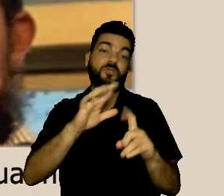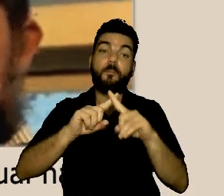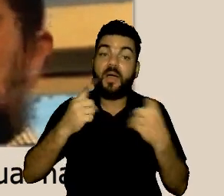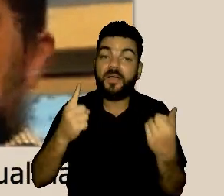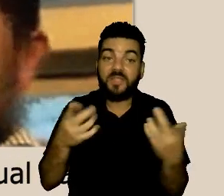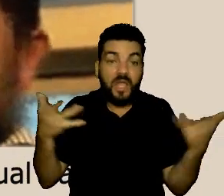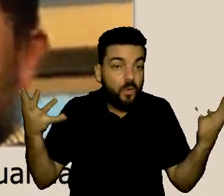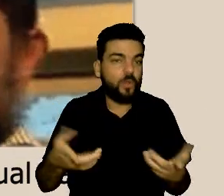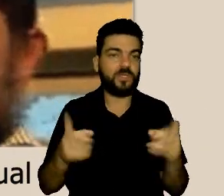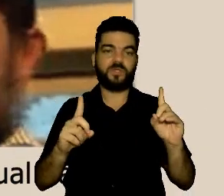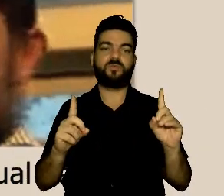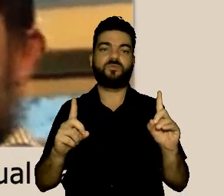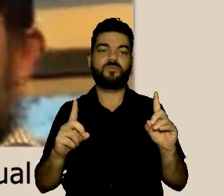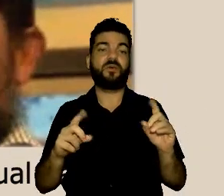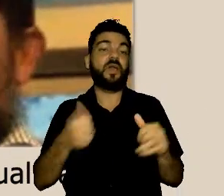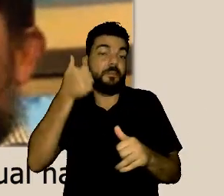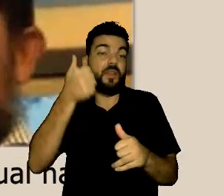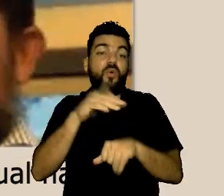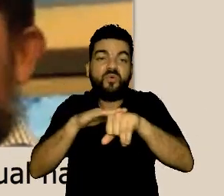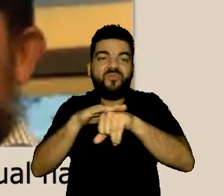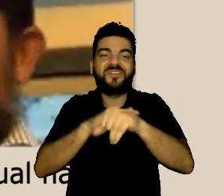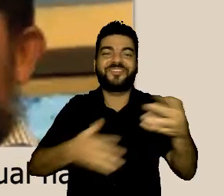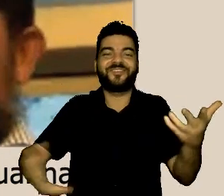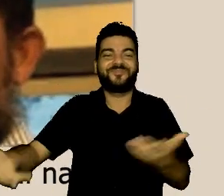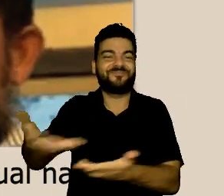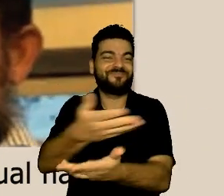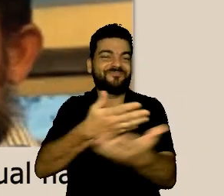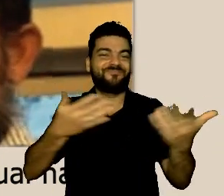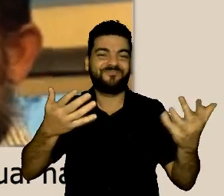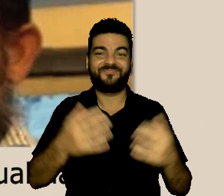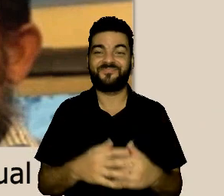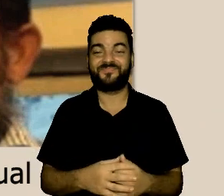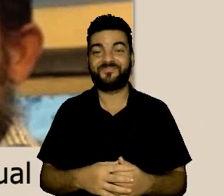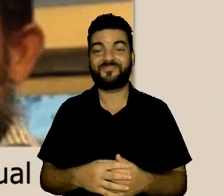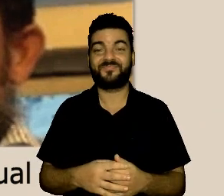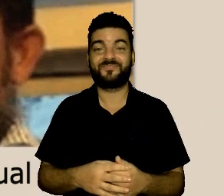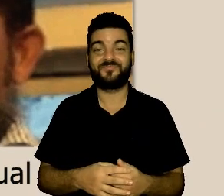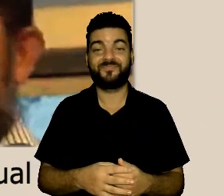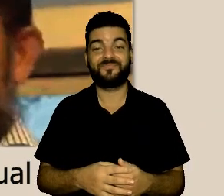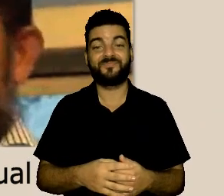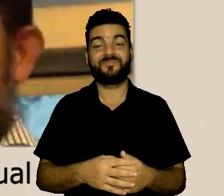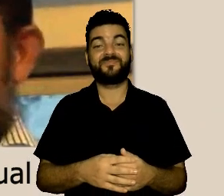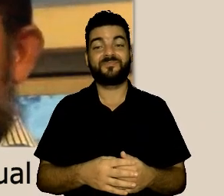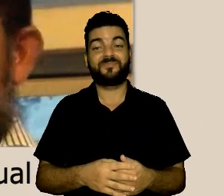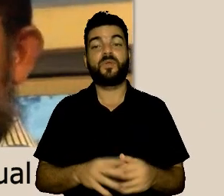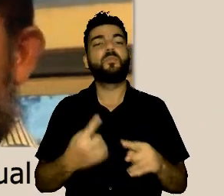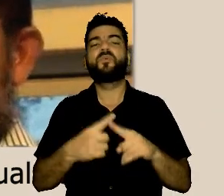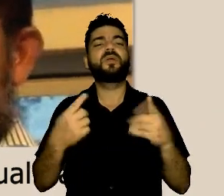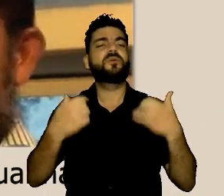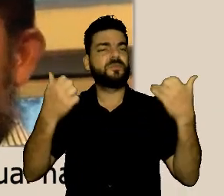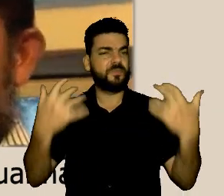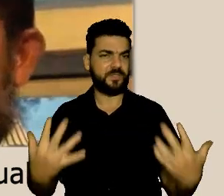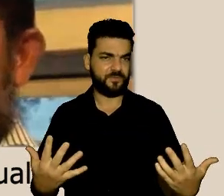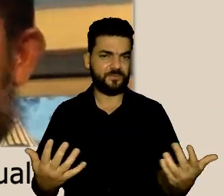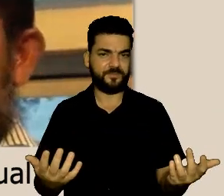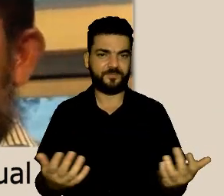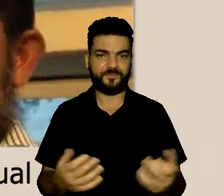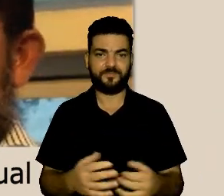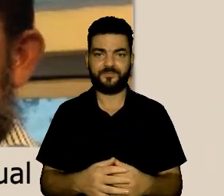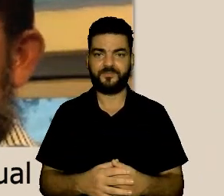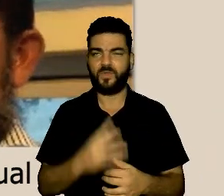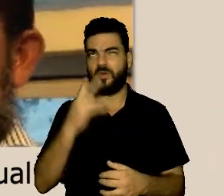conflito que pode ser mediado conflito tranquilamente pode ser mediado e que a gente vai verificar